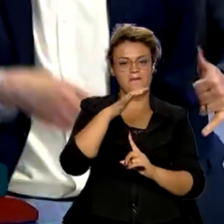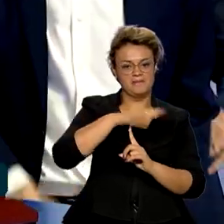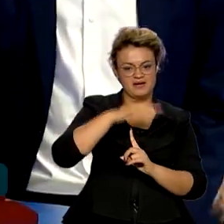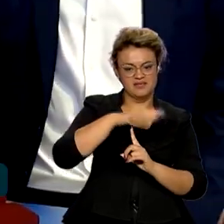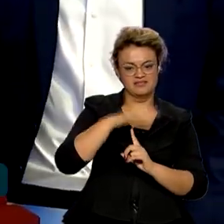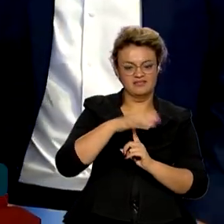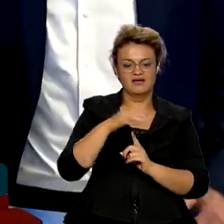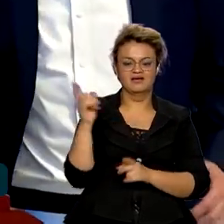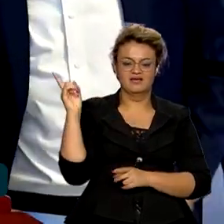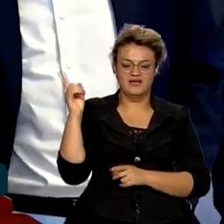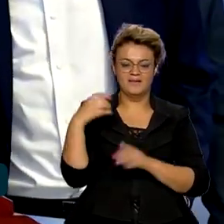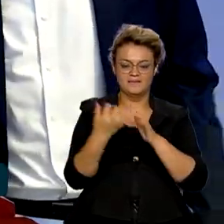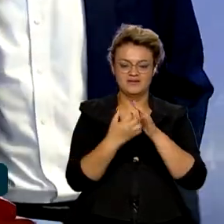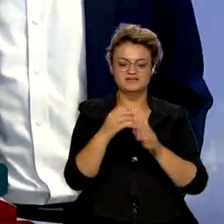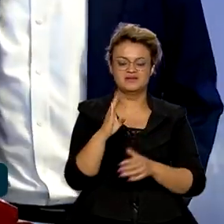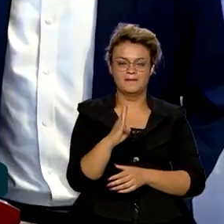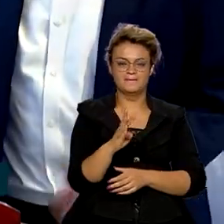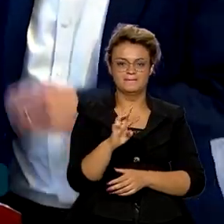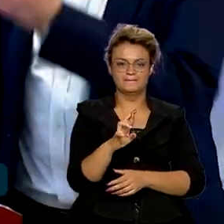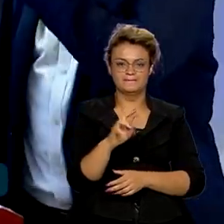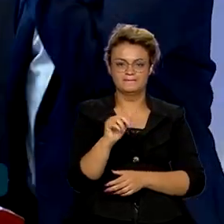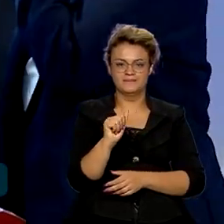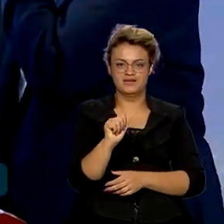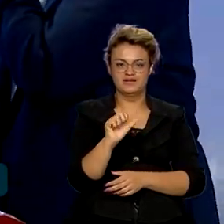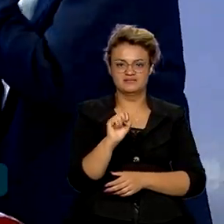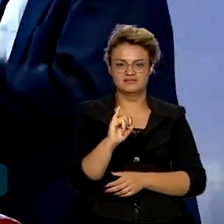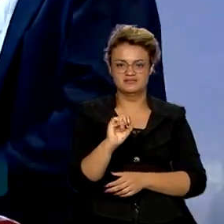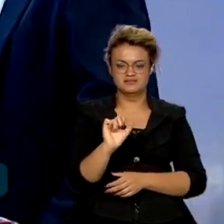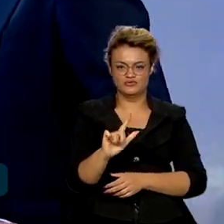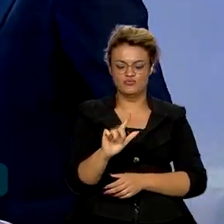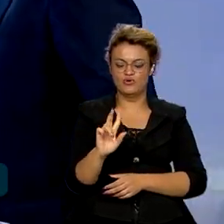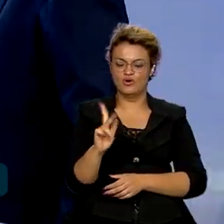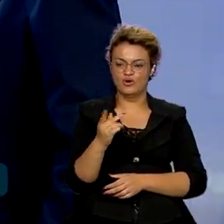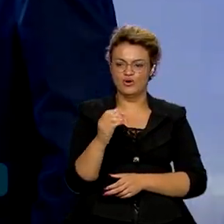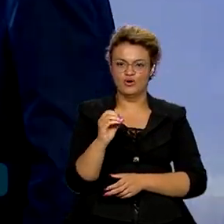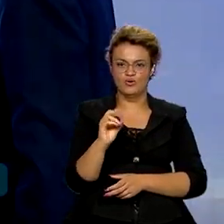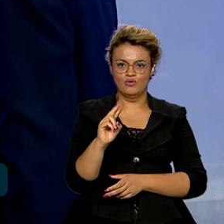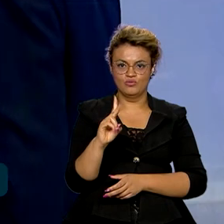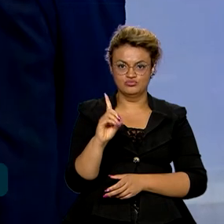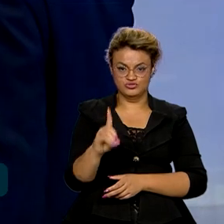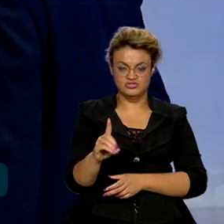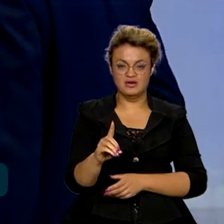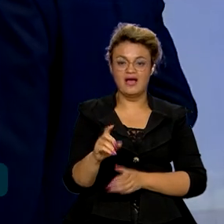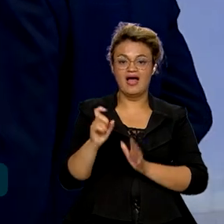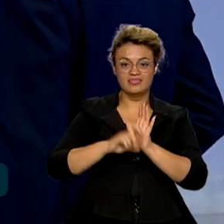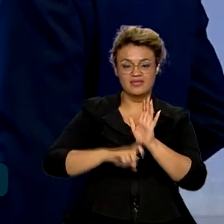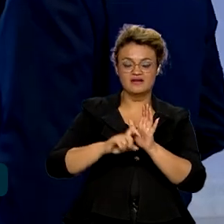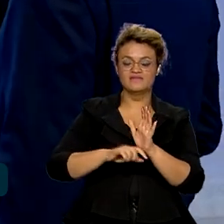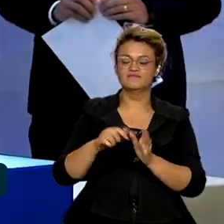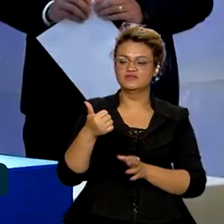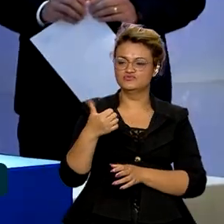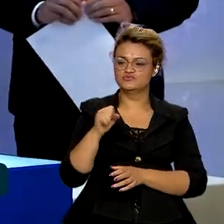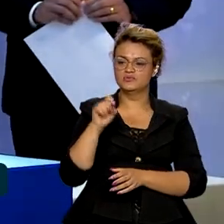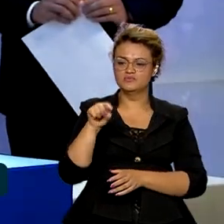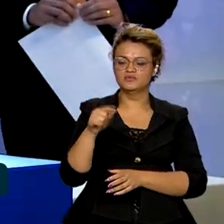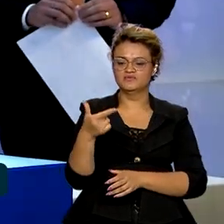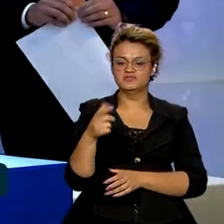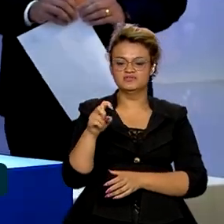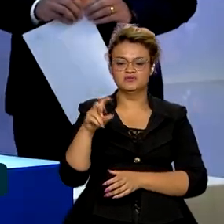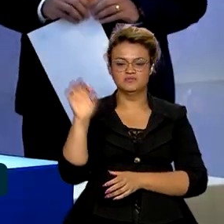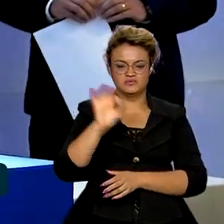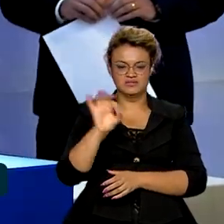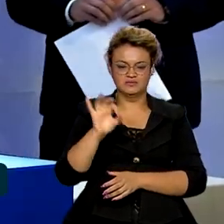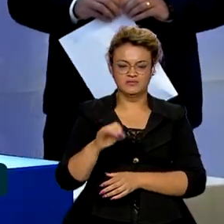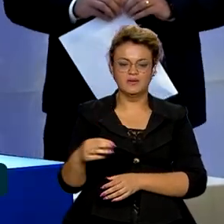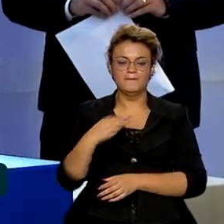Brasil Holding 21, que apresentou a menor tarifa com desconto de 18,25%. O ministro dos